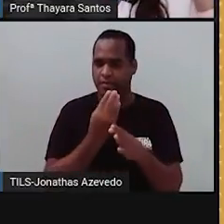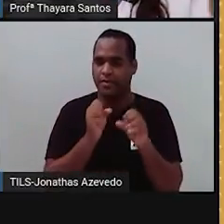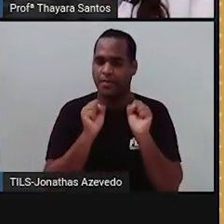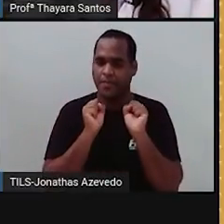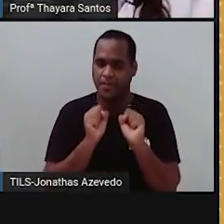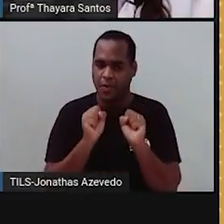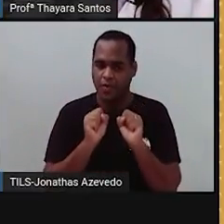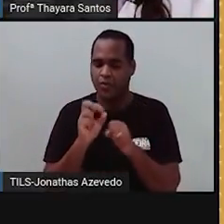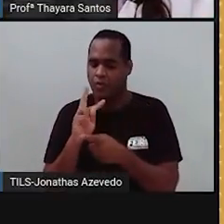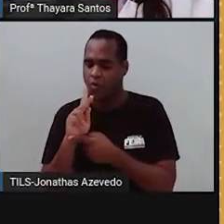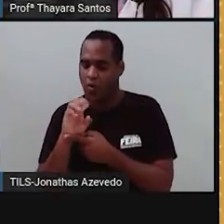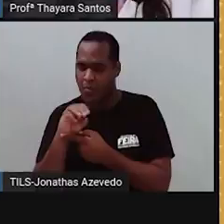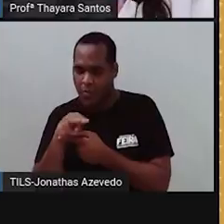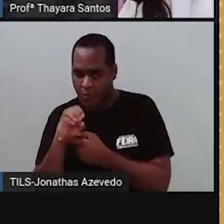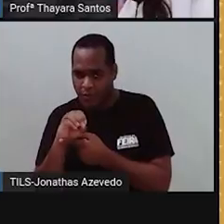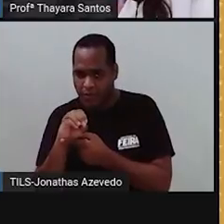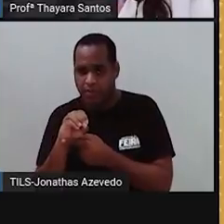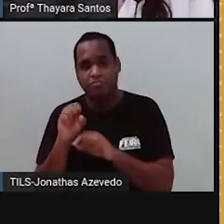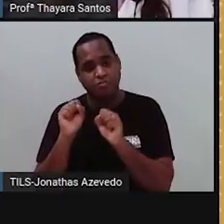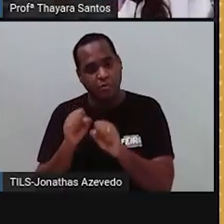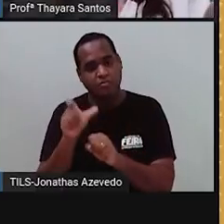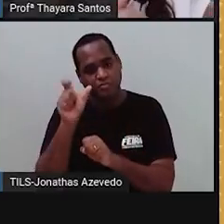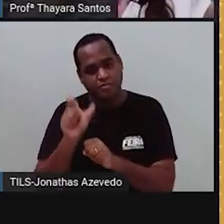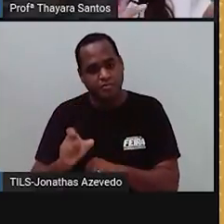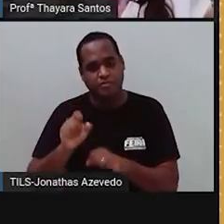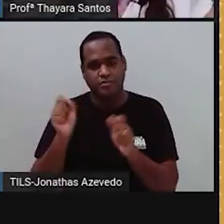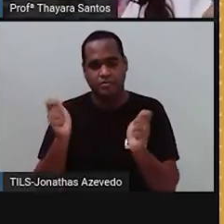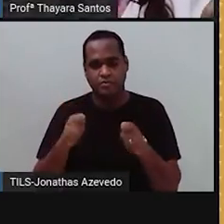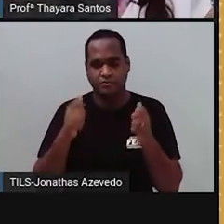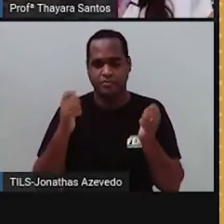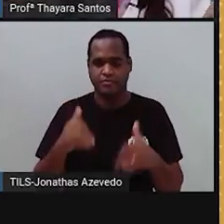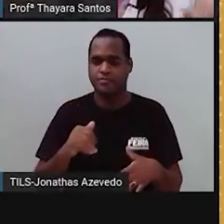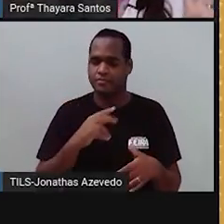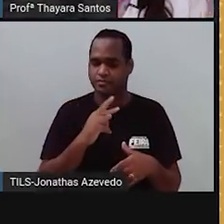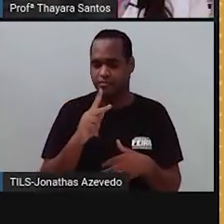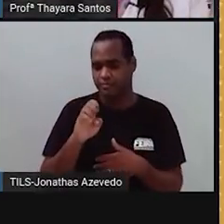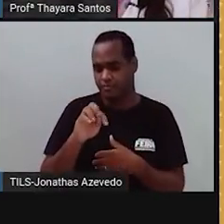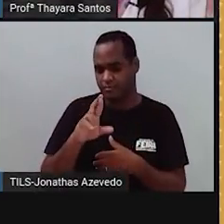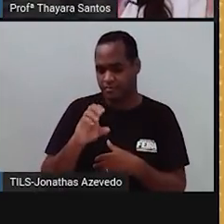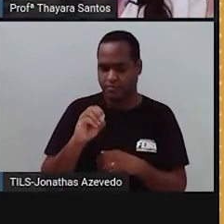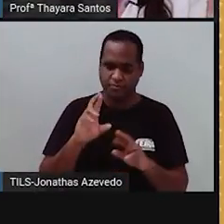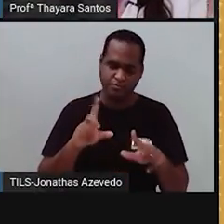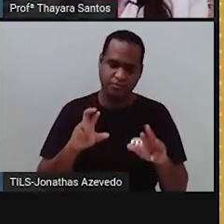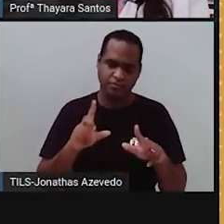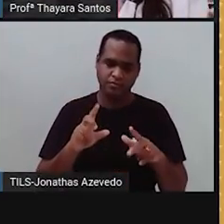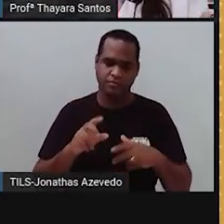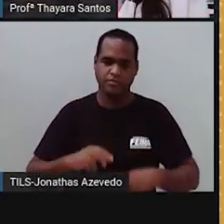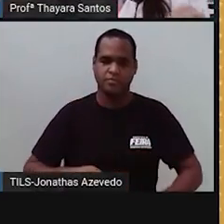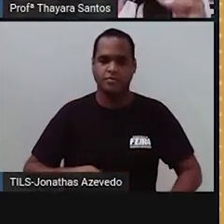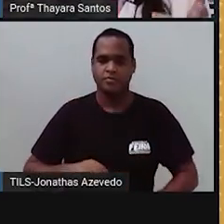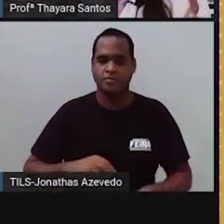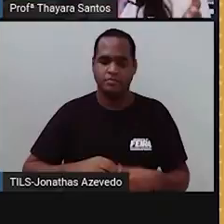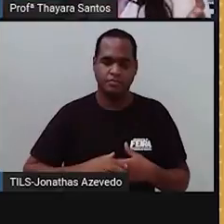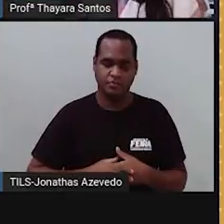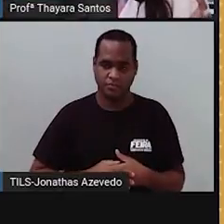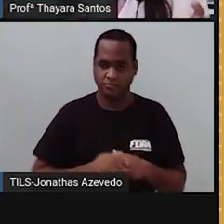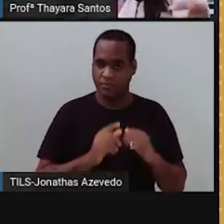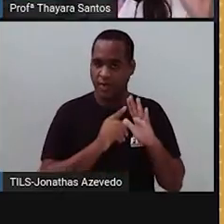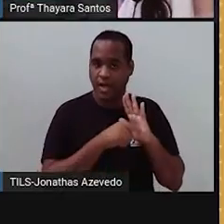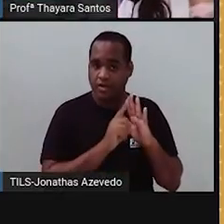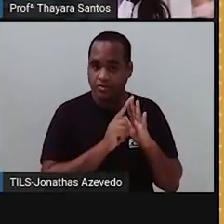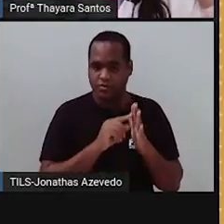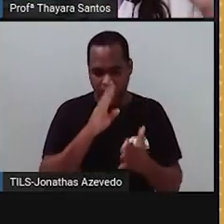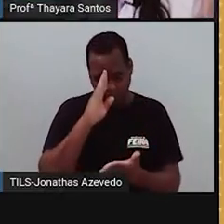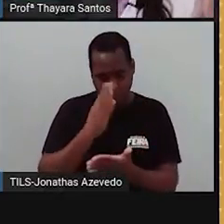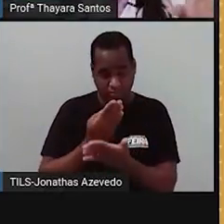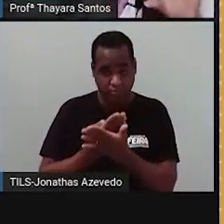homozigotos para determinada característica, e aquele mesmo indivíduo ser heterozigoto para outra característica. Então, antes acreditava-se